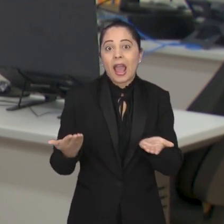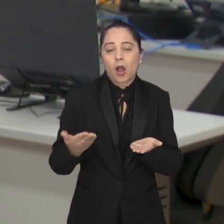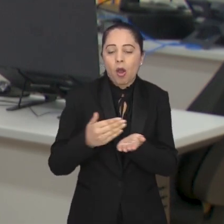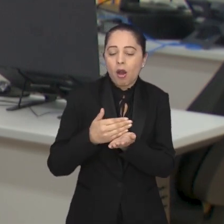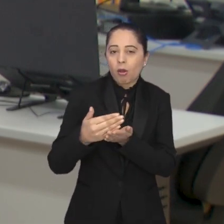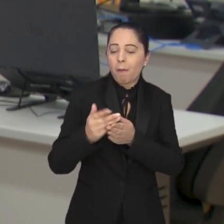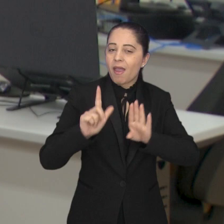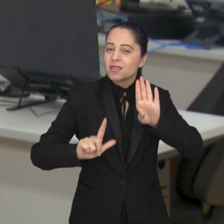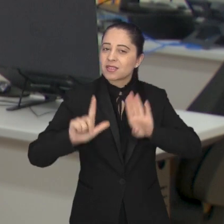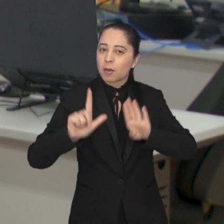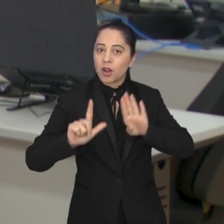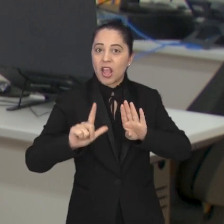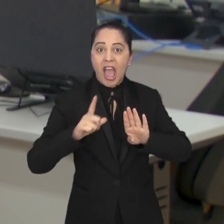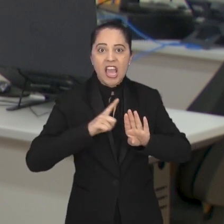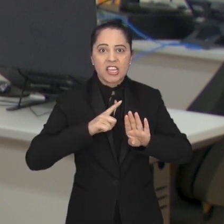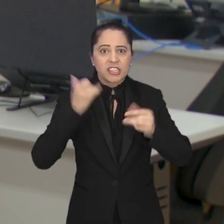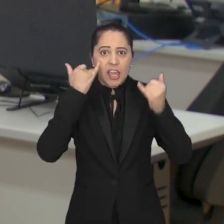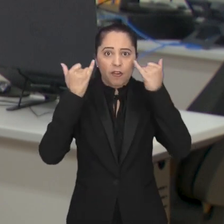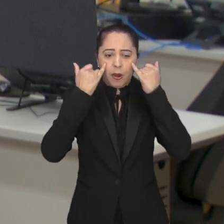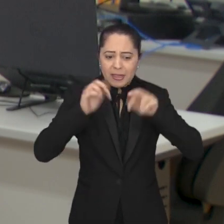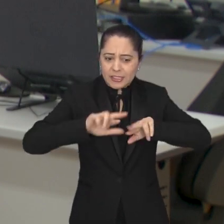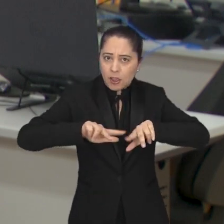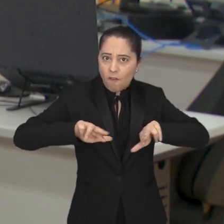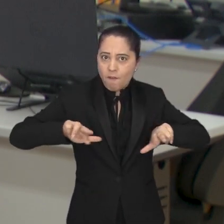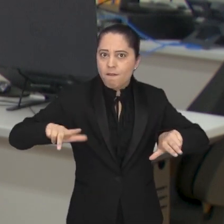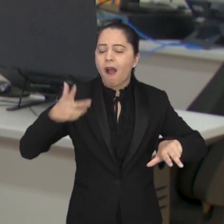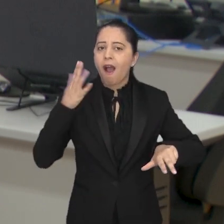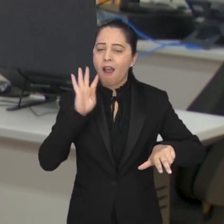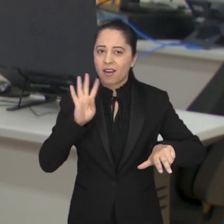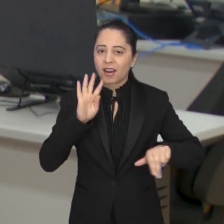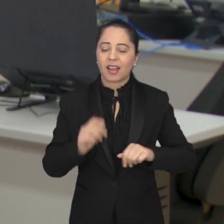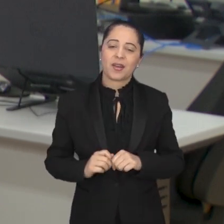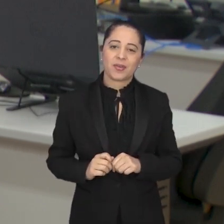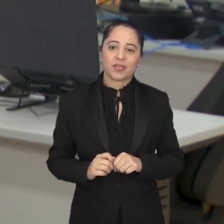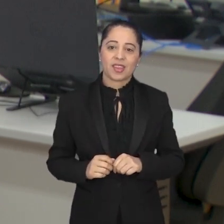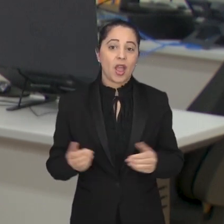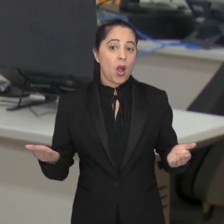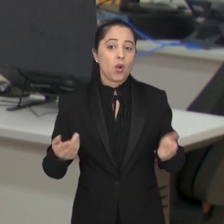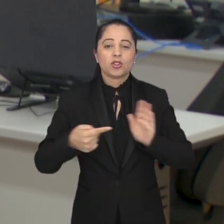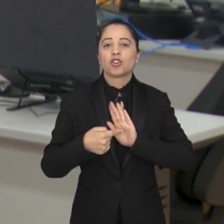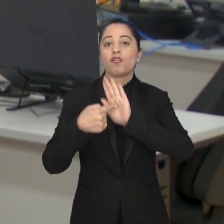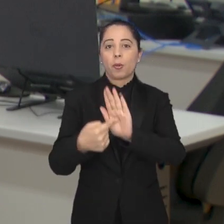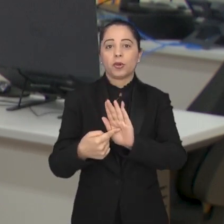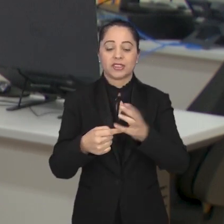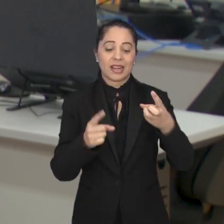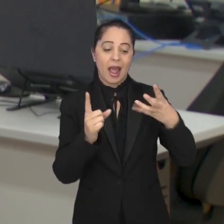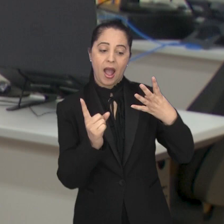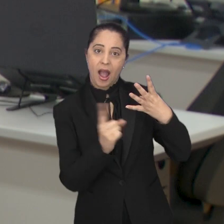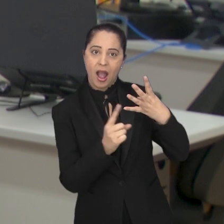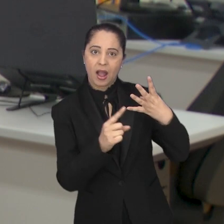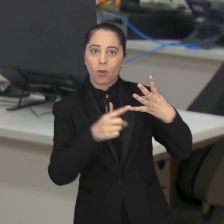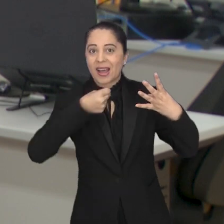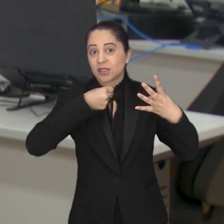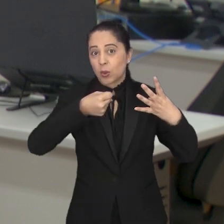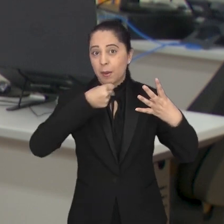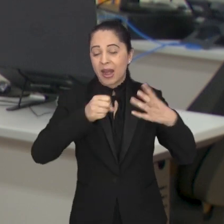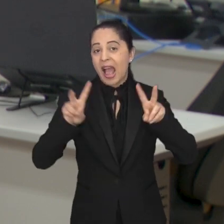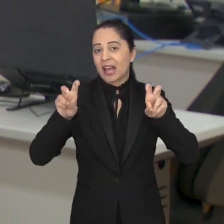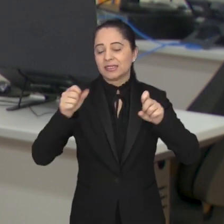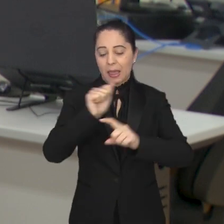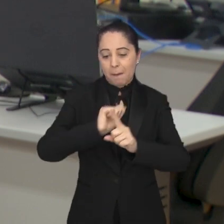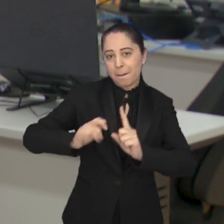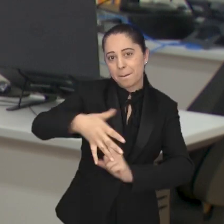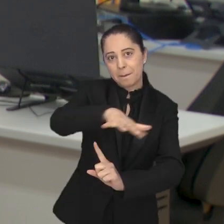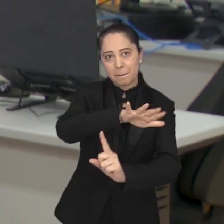Legislativo. E tem muita notícia legal, viu? Hoje, inclusive, vamos apresentar a nossa última reportagem especial da série sobre